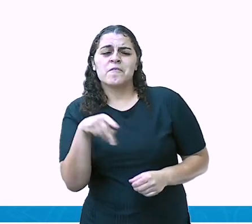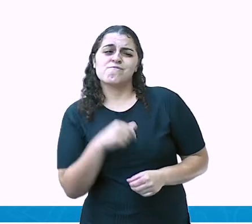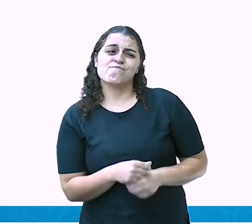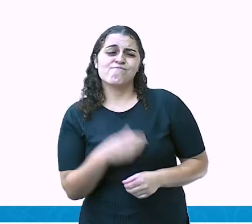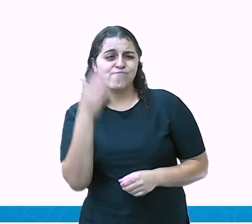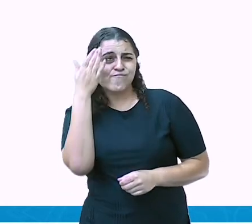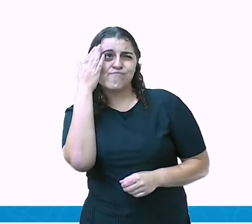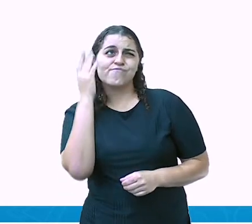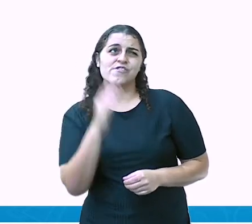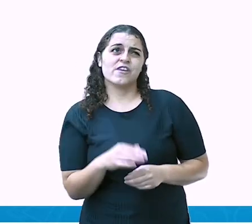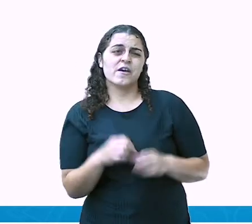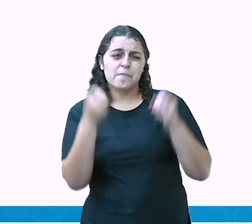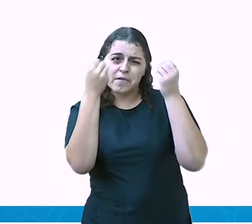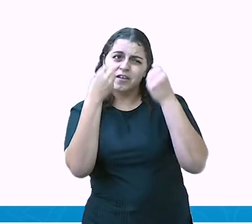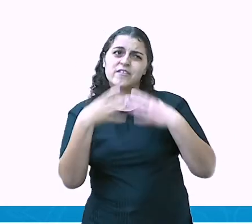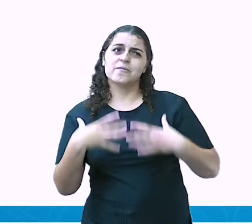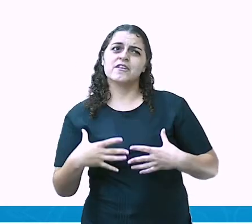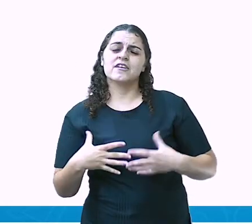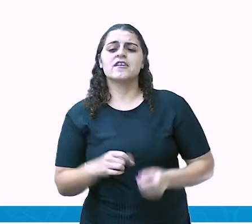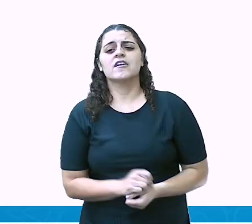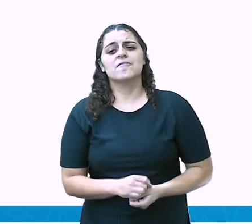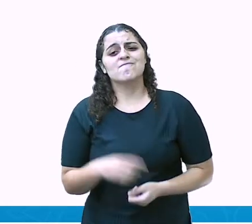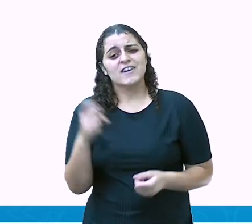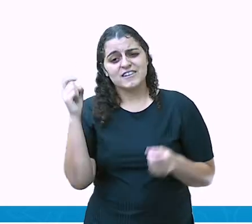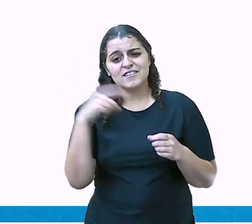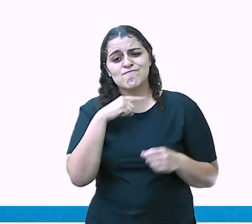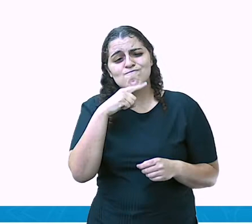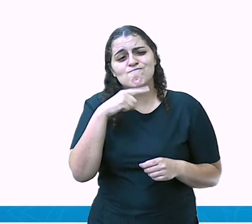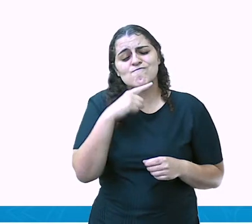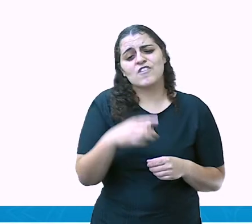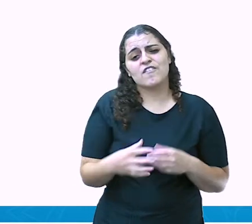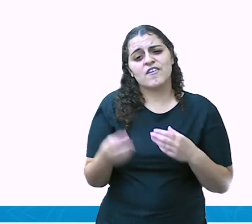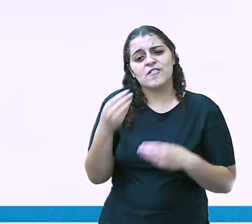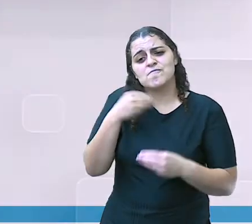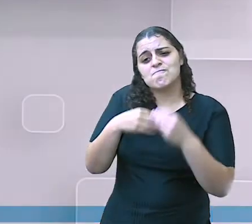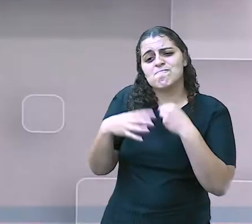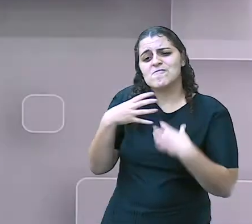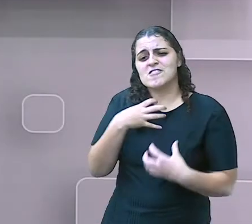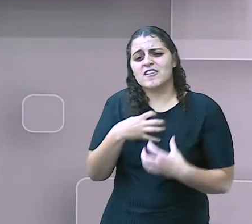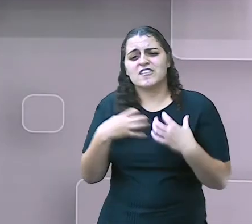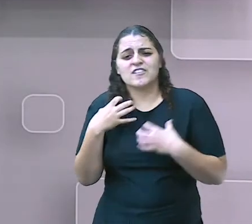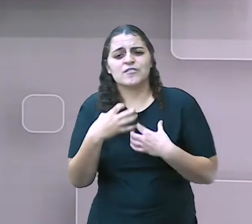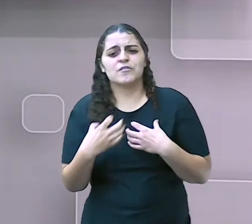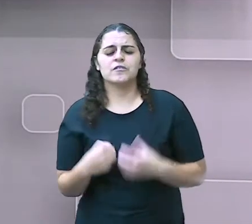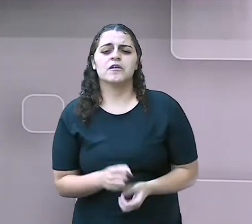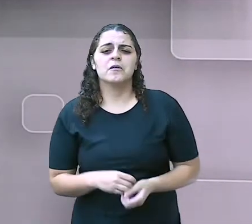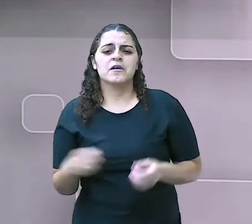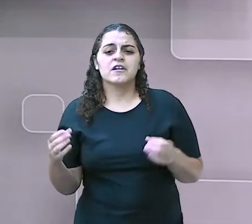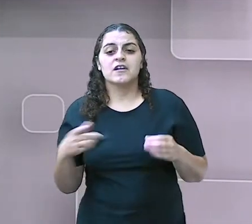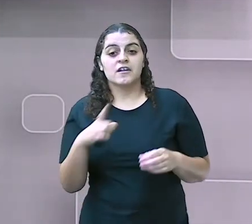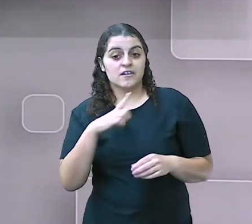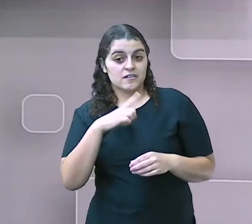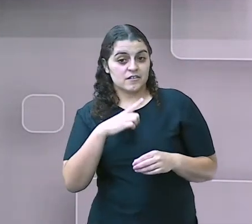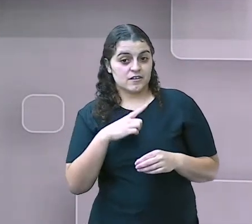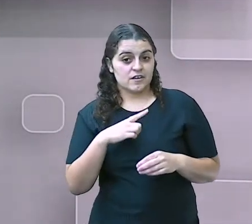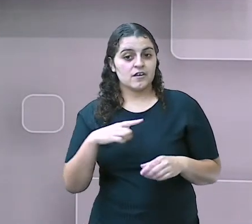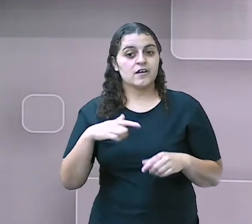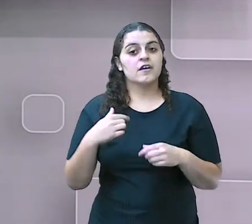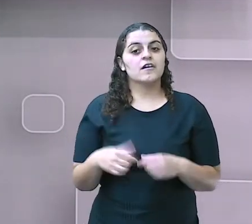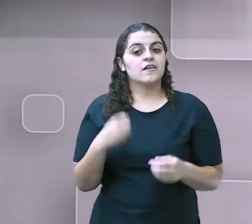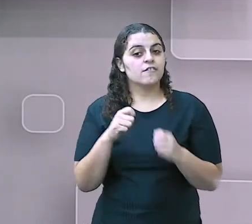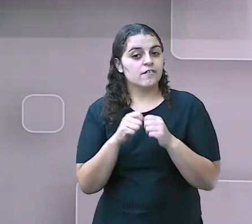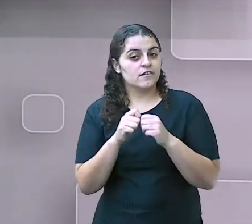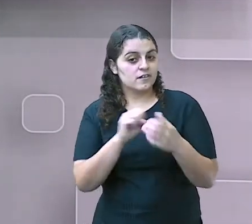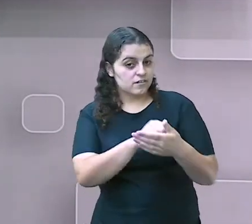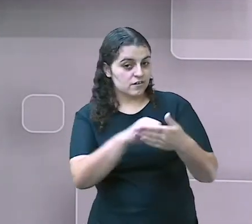Ela não vai fazer isso e as dúvidas vão só acumulando. Vai chegar um momento ali que vai ter trabalhos em grupos, ela vai precisar se juntar